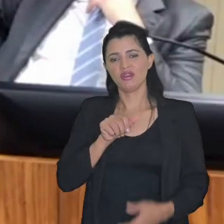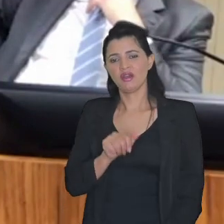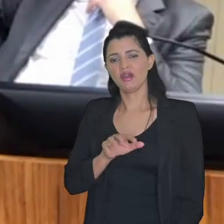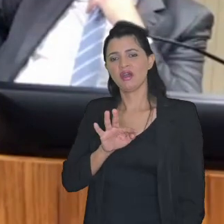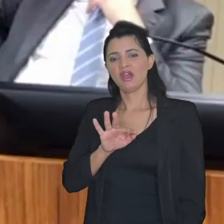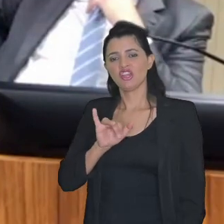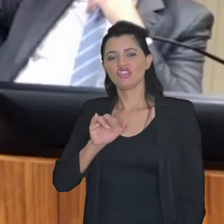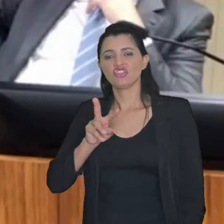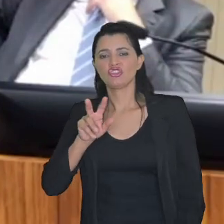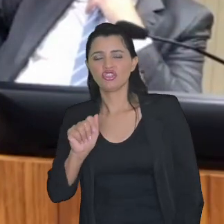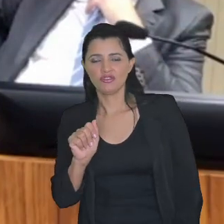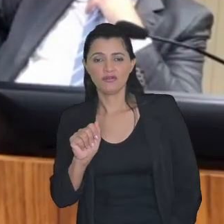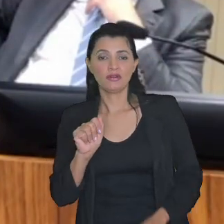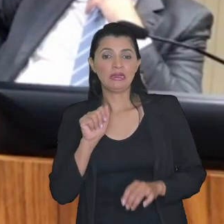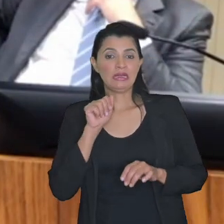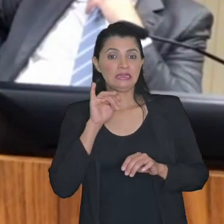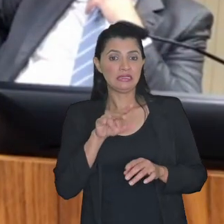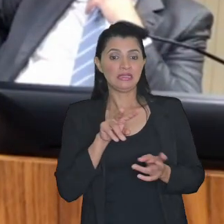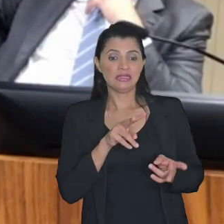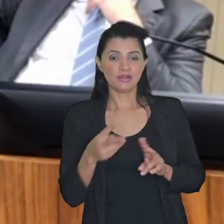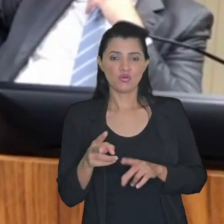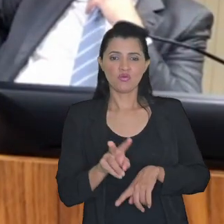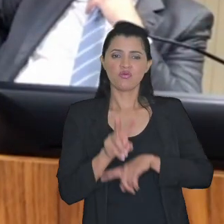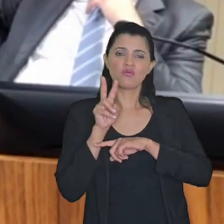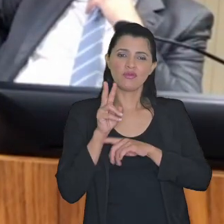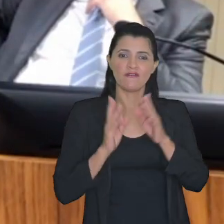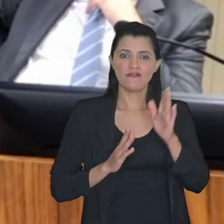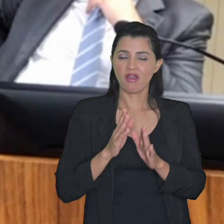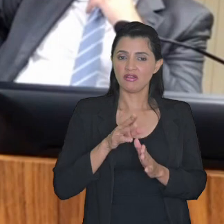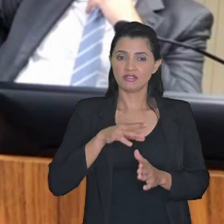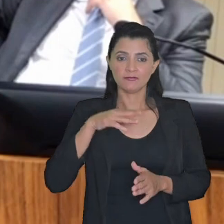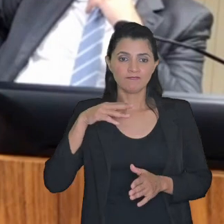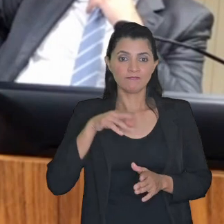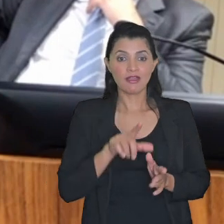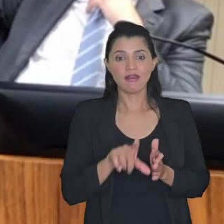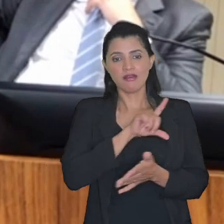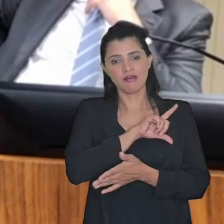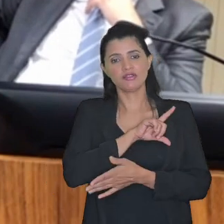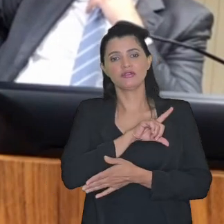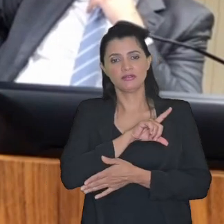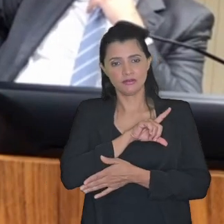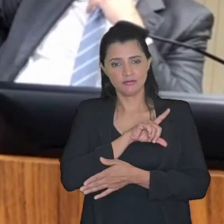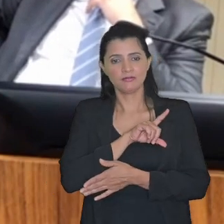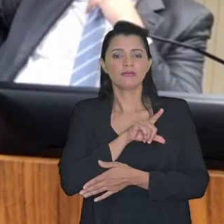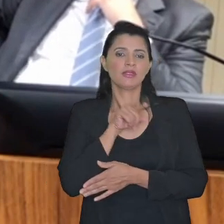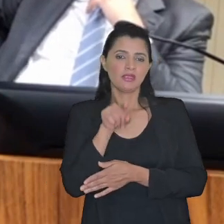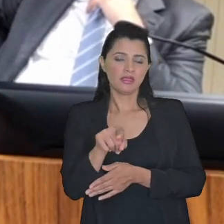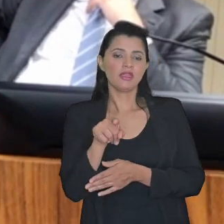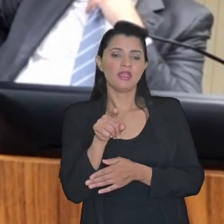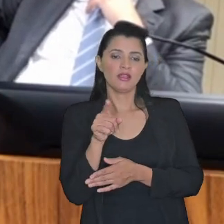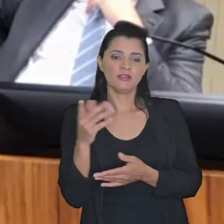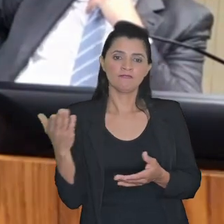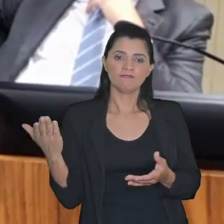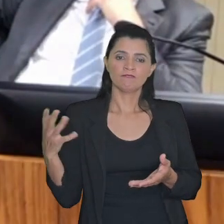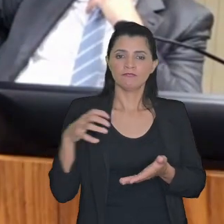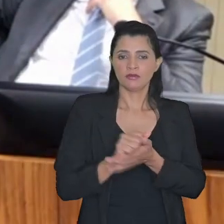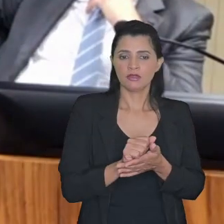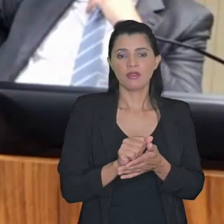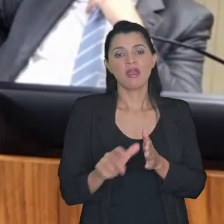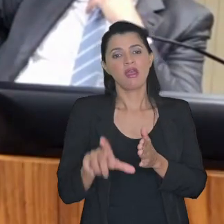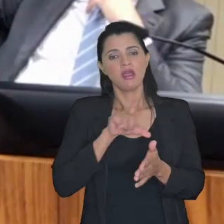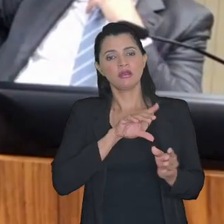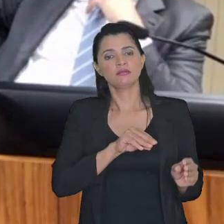se não transacionar o crédito na fase imediatamente anterior antes que ele amadureça seja